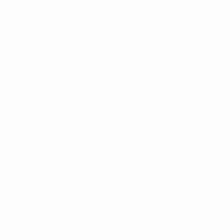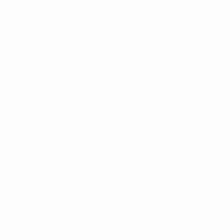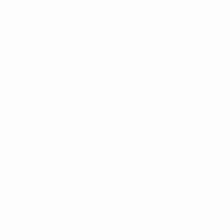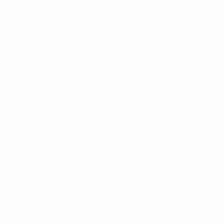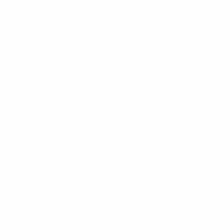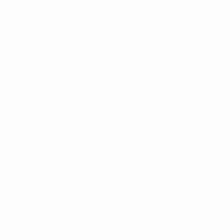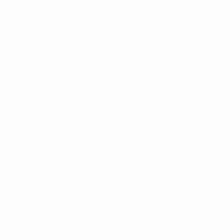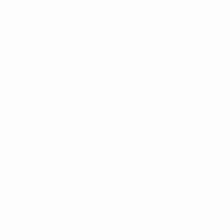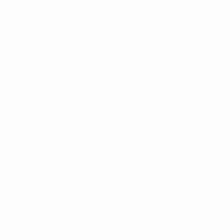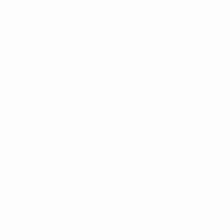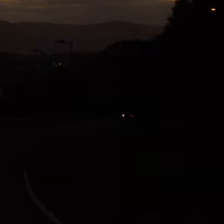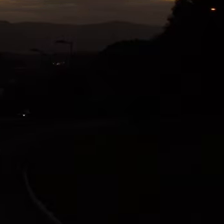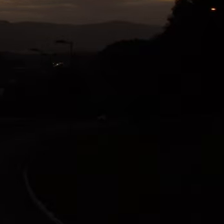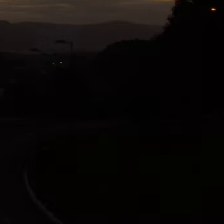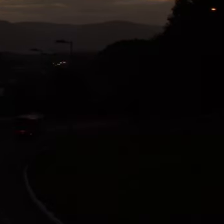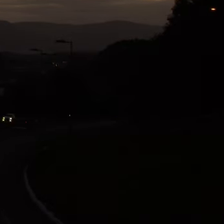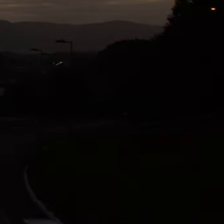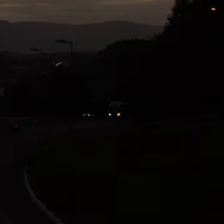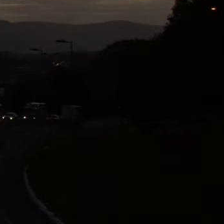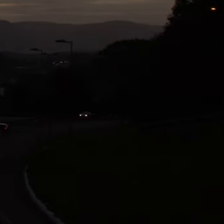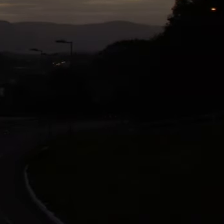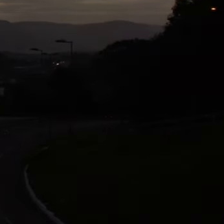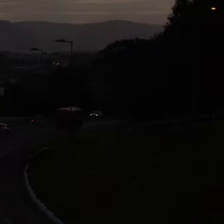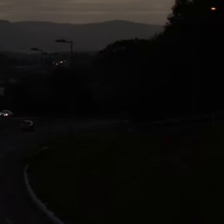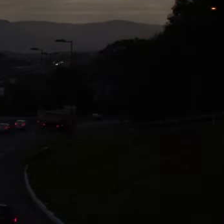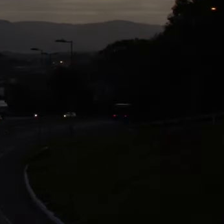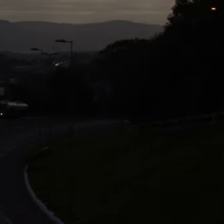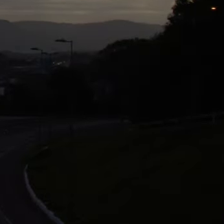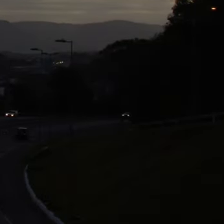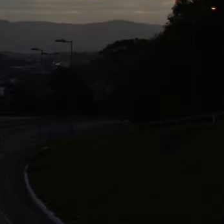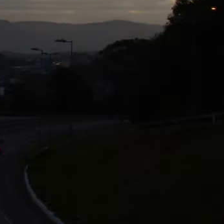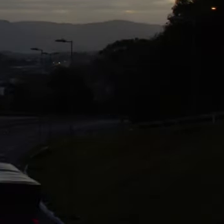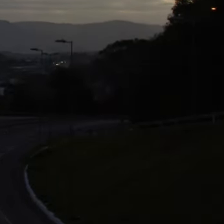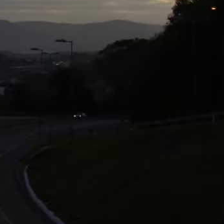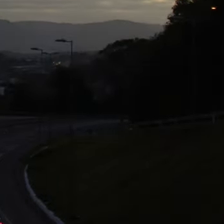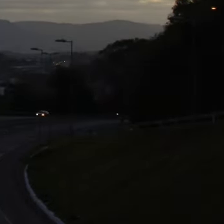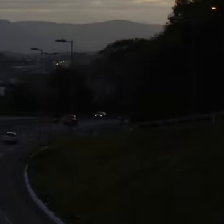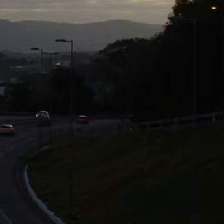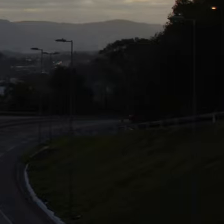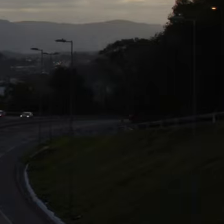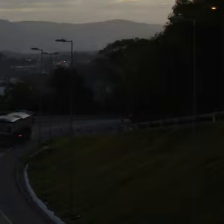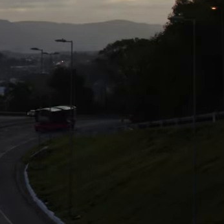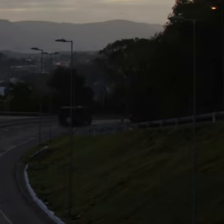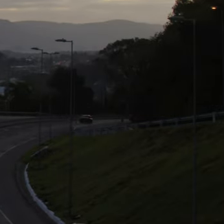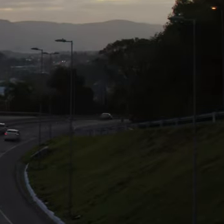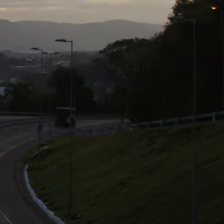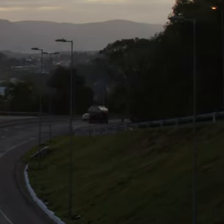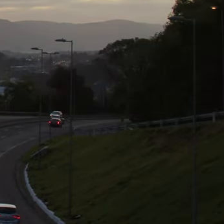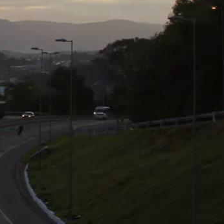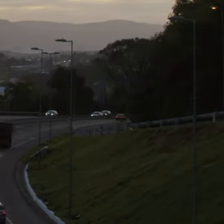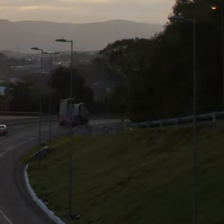pretas, o que tem passado Céu com nuvens ao amanhecer e imagem acelerada Fazendo com que as nuvens passem rapidamente